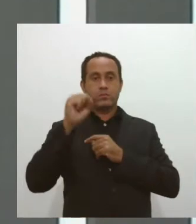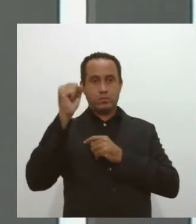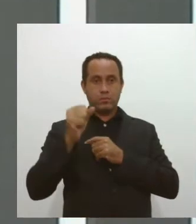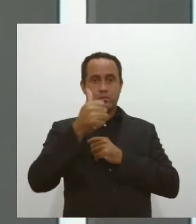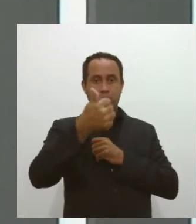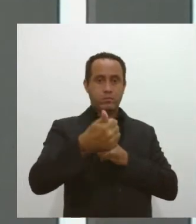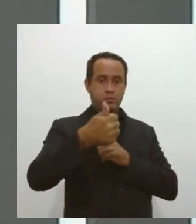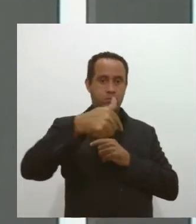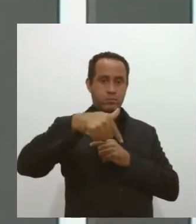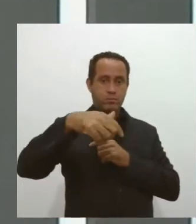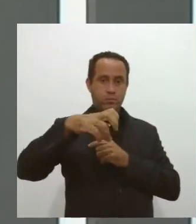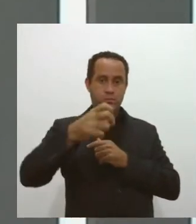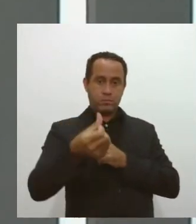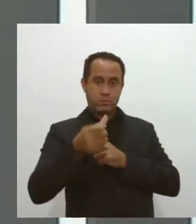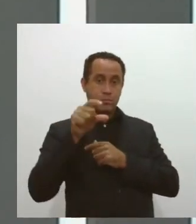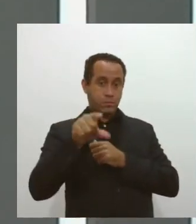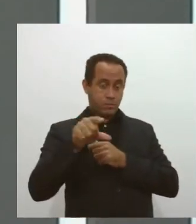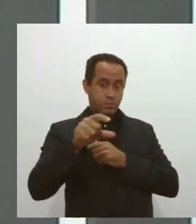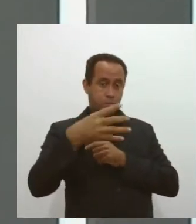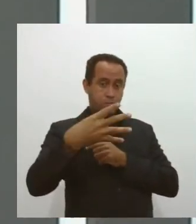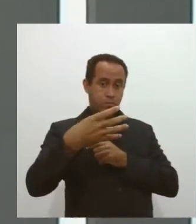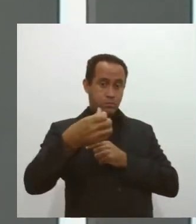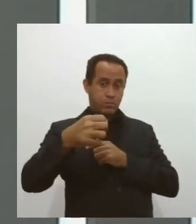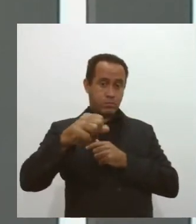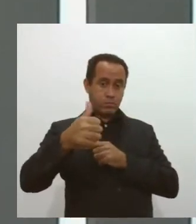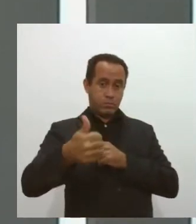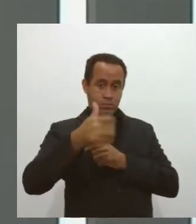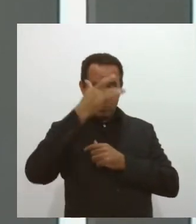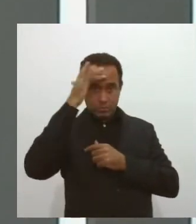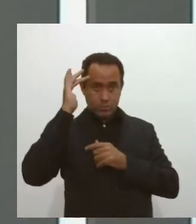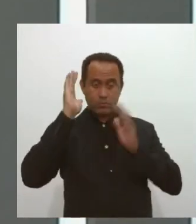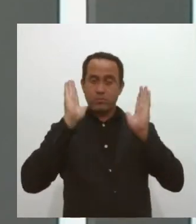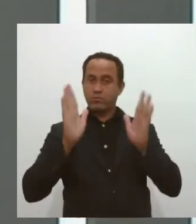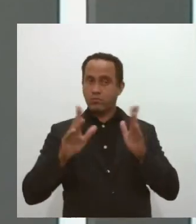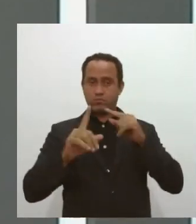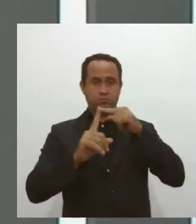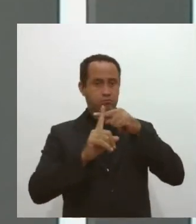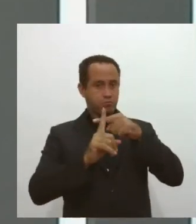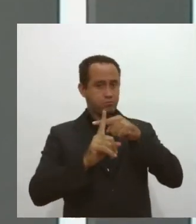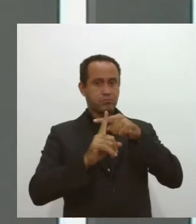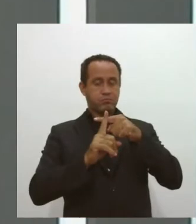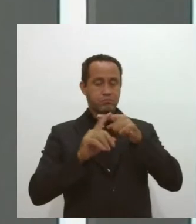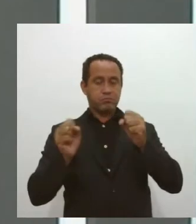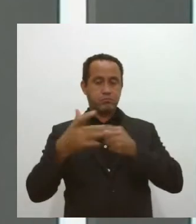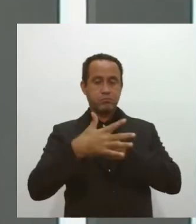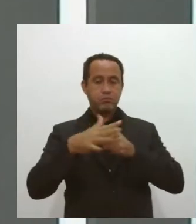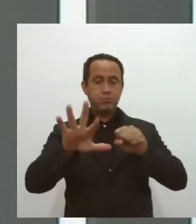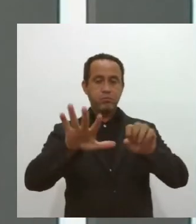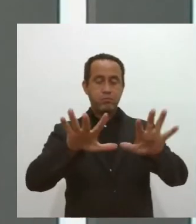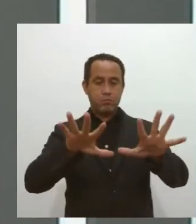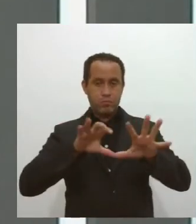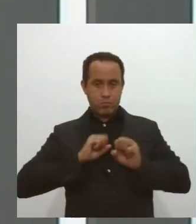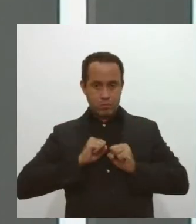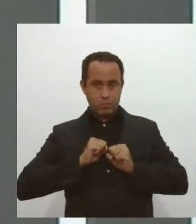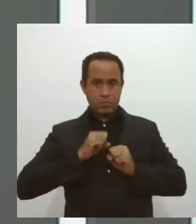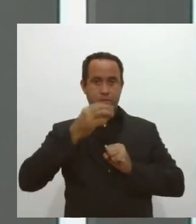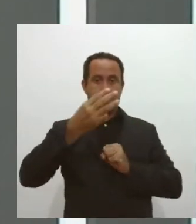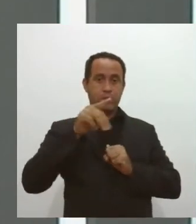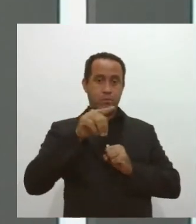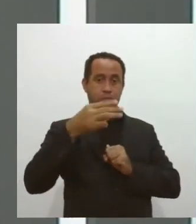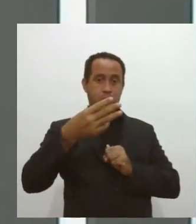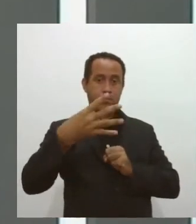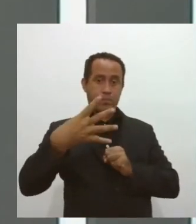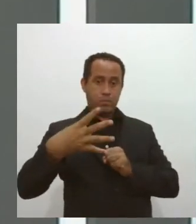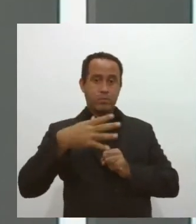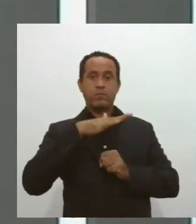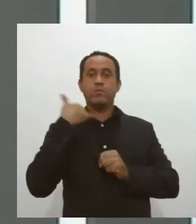156.491 pessoas já testaram positivo para a Covid-19 e 3.043